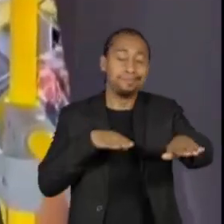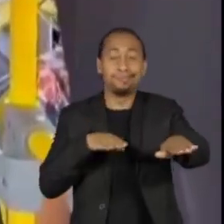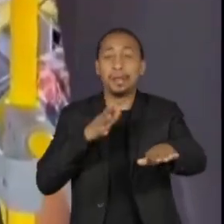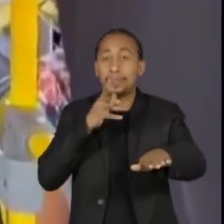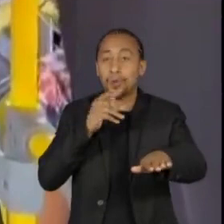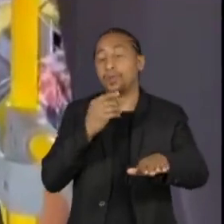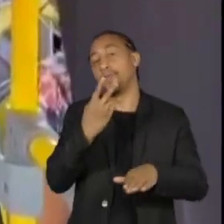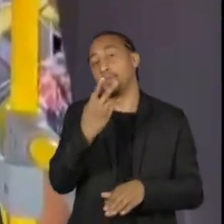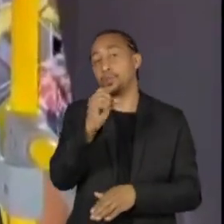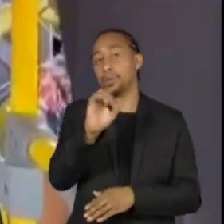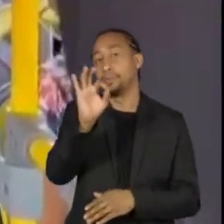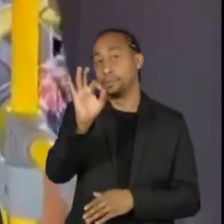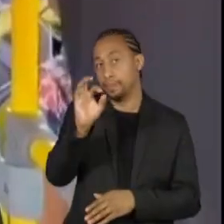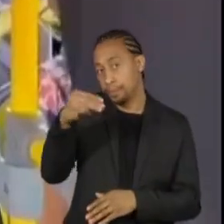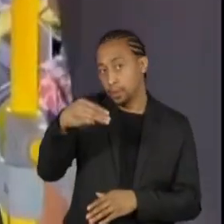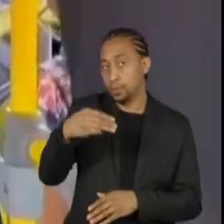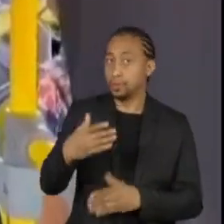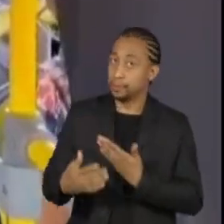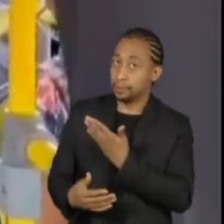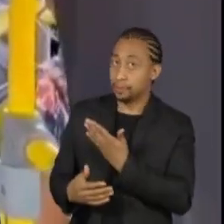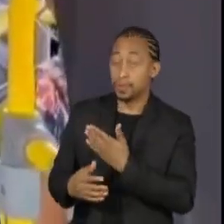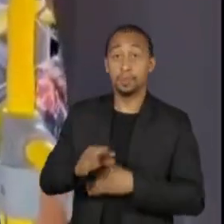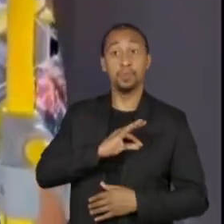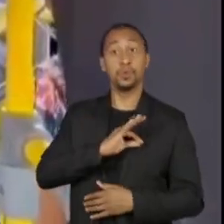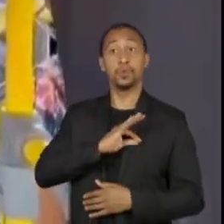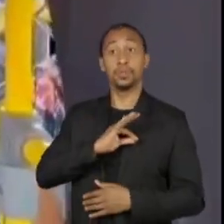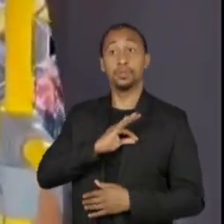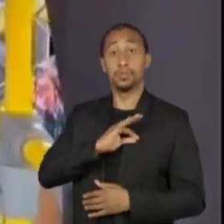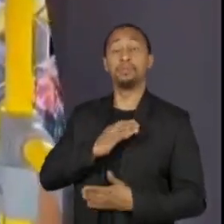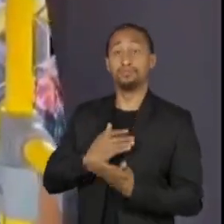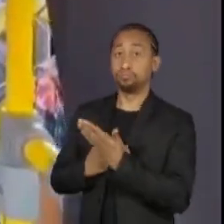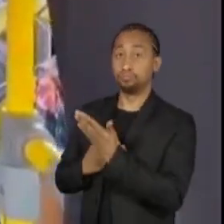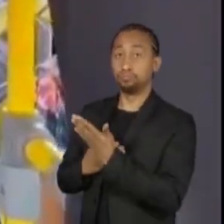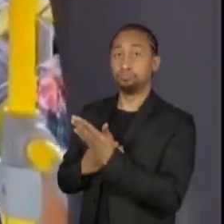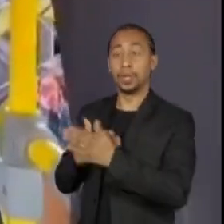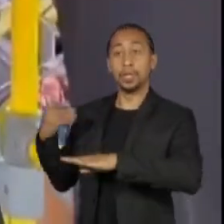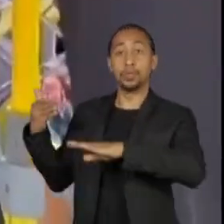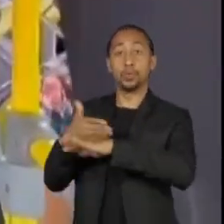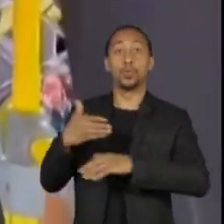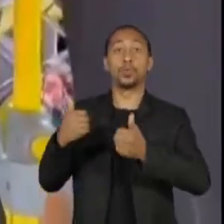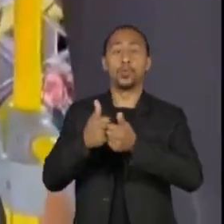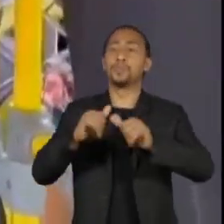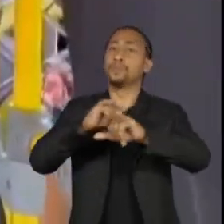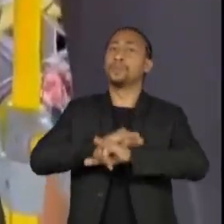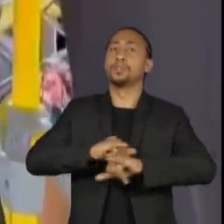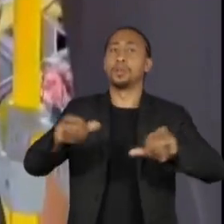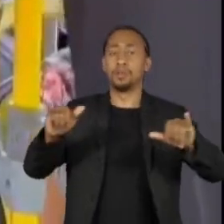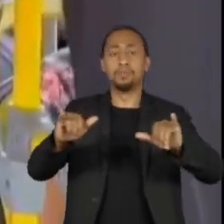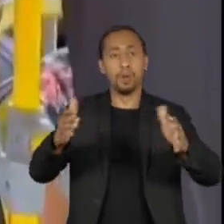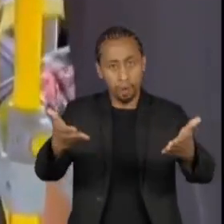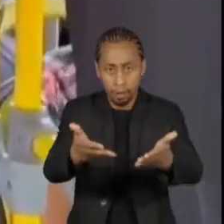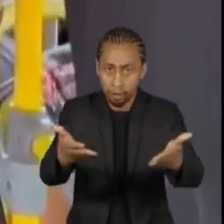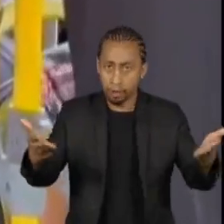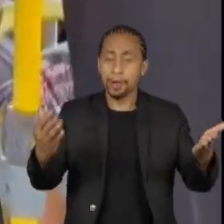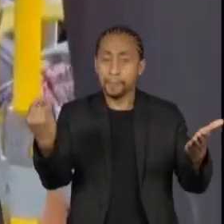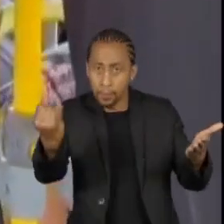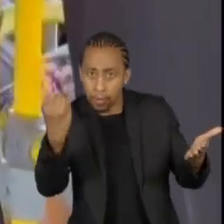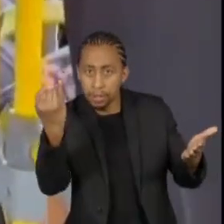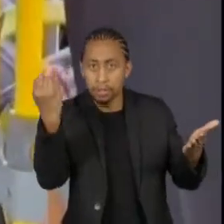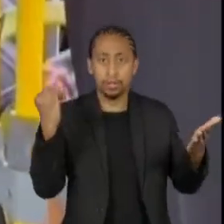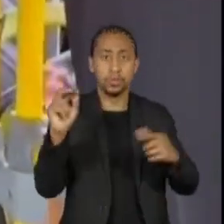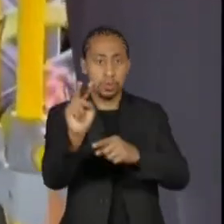Santo, um policial militar subiu em um ônibus para explicar que a operação era fundamental para evitar ações